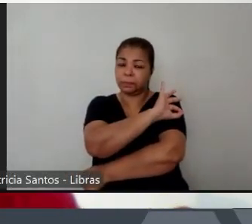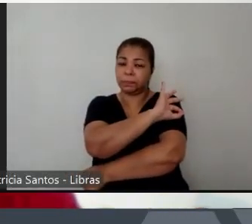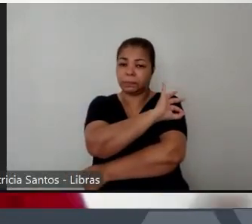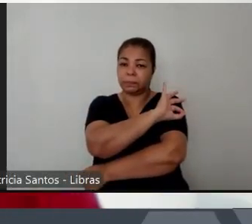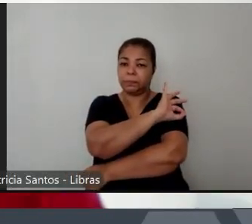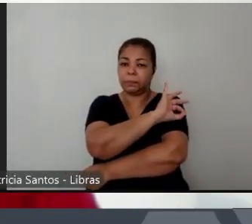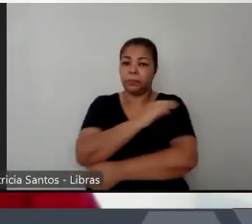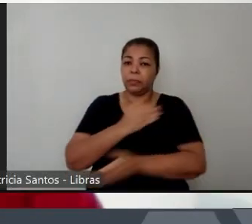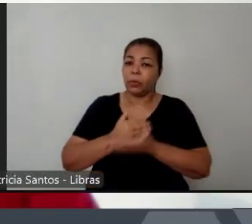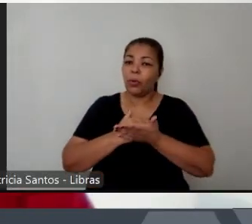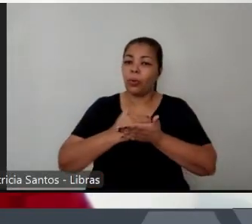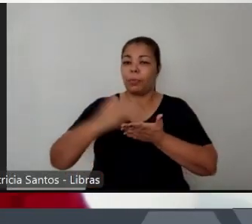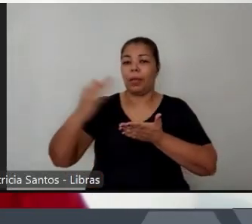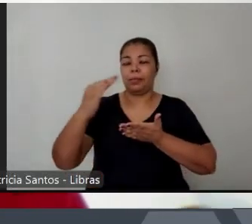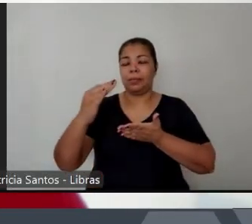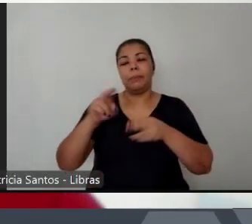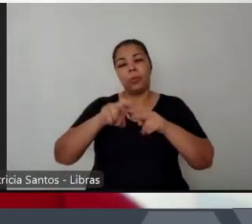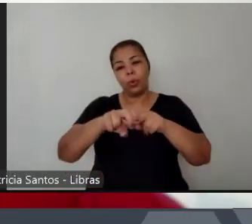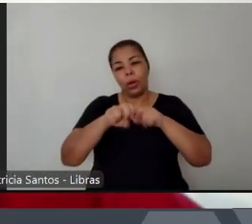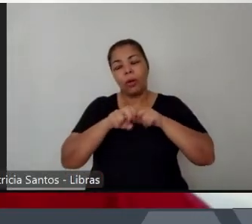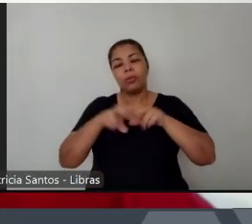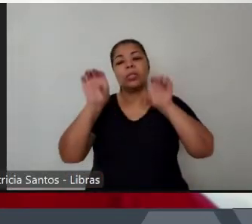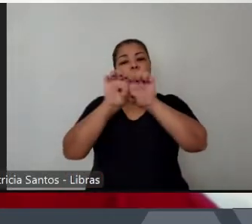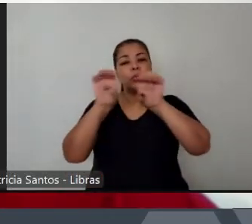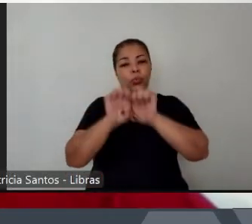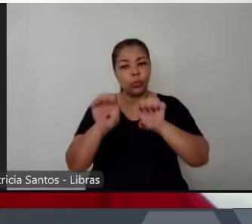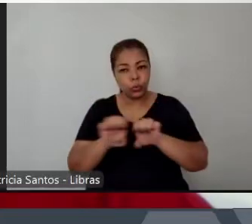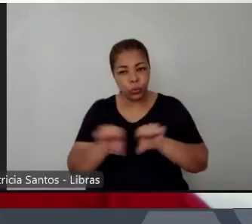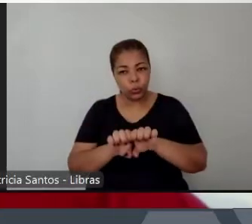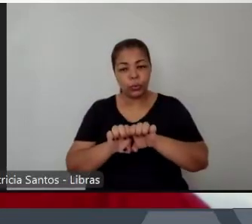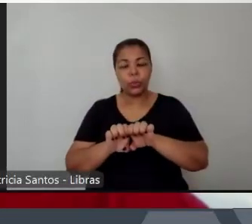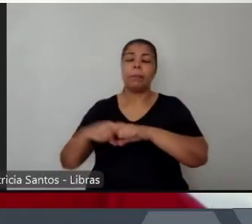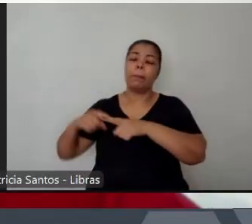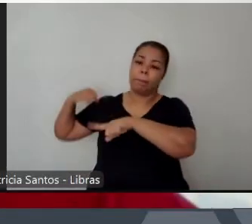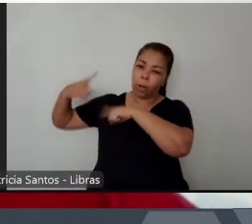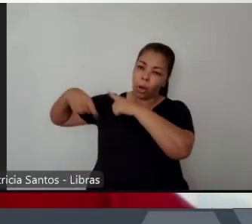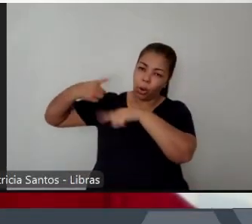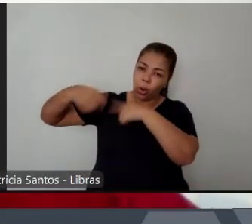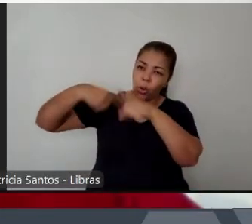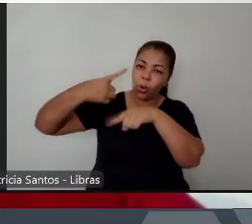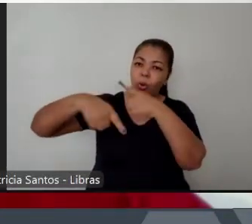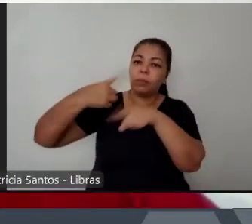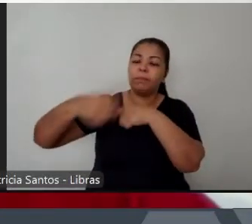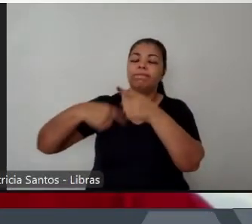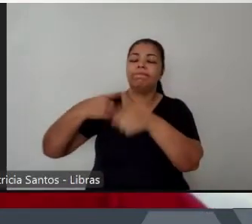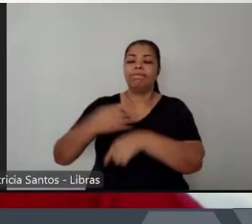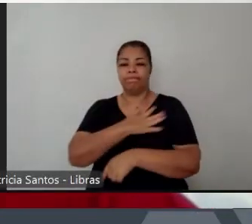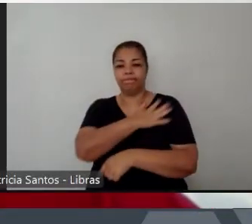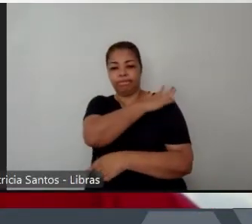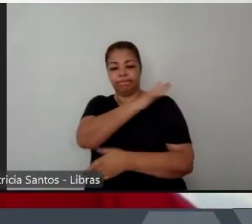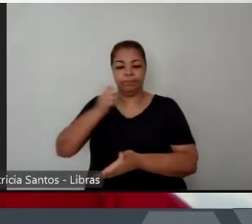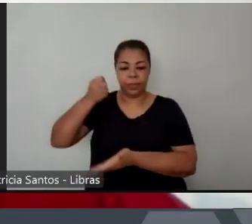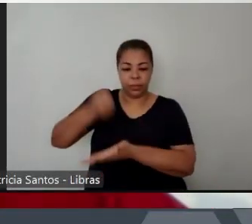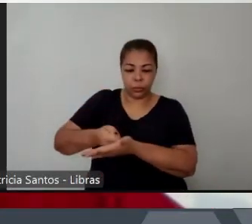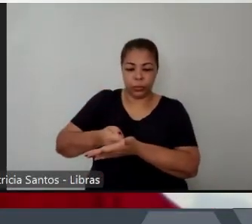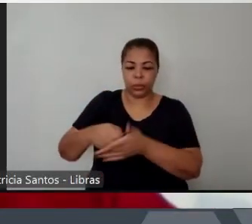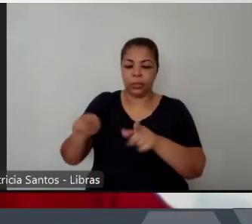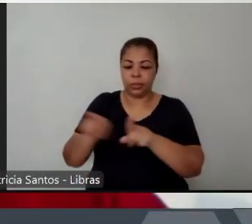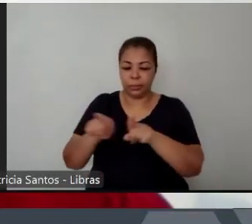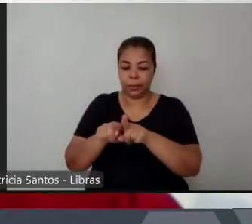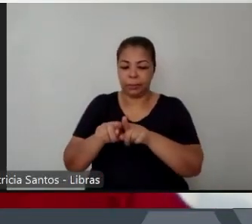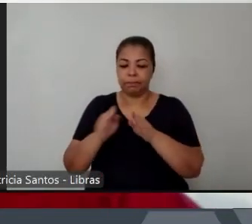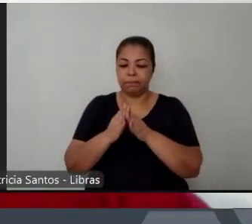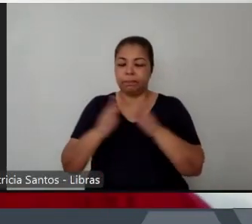da estrutura que vinha sendo formada durante a ditadura militar e que vai ter um novo patamar em 1969